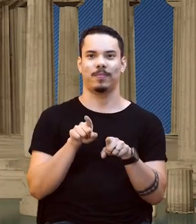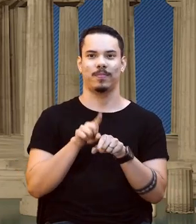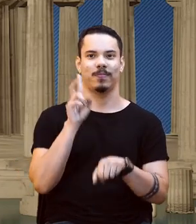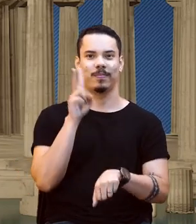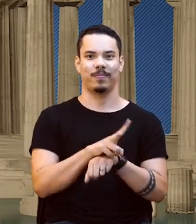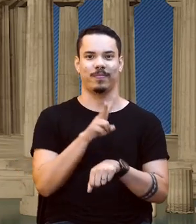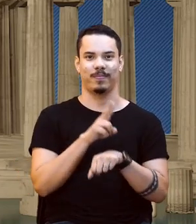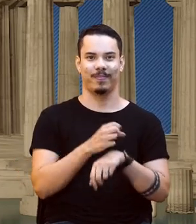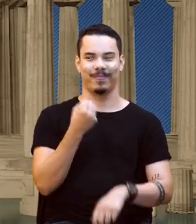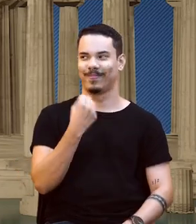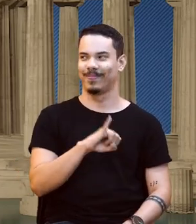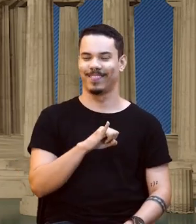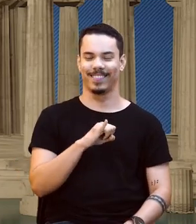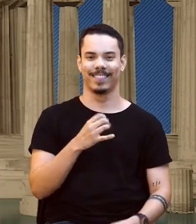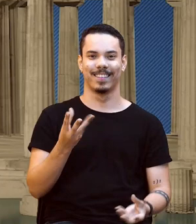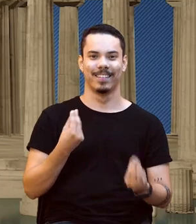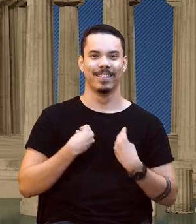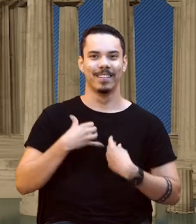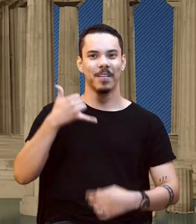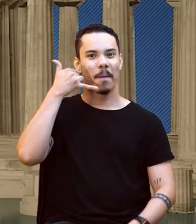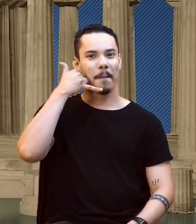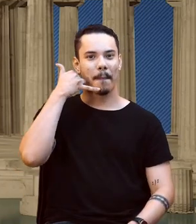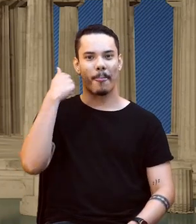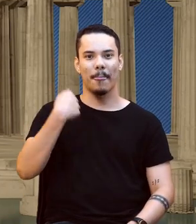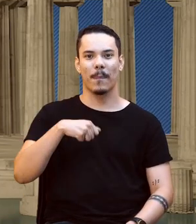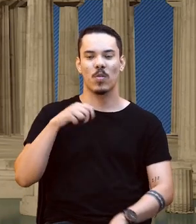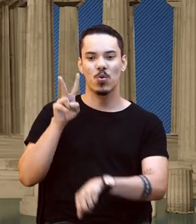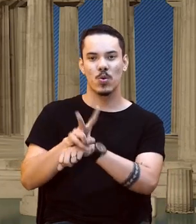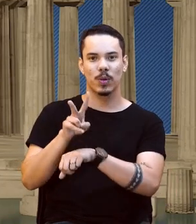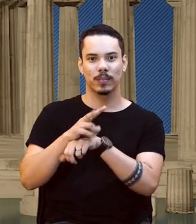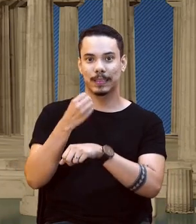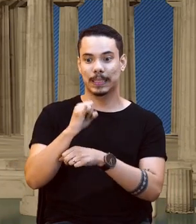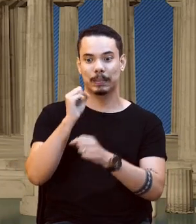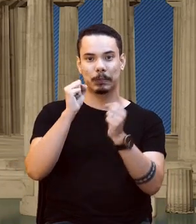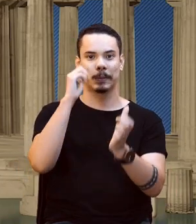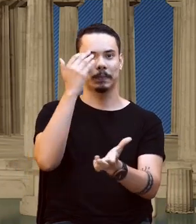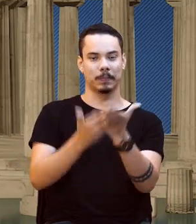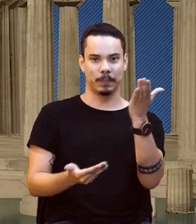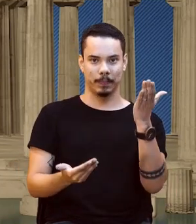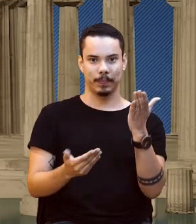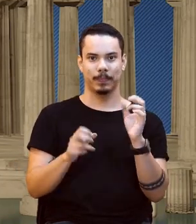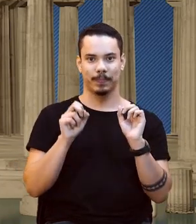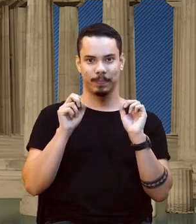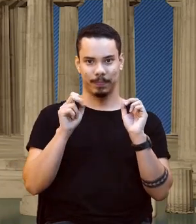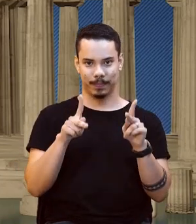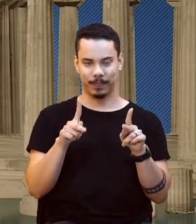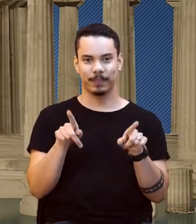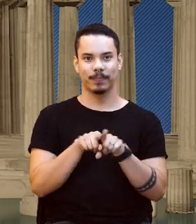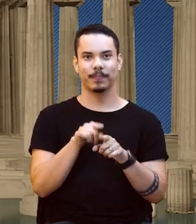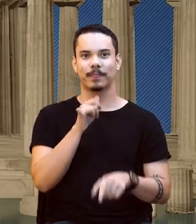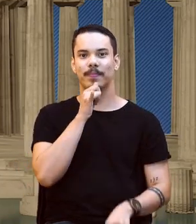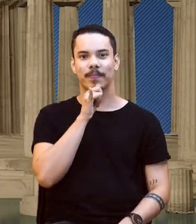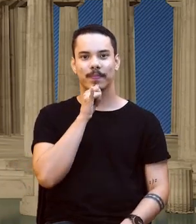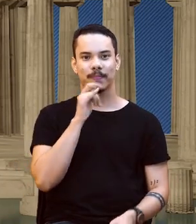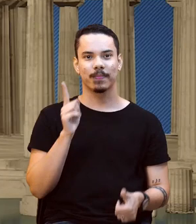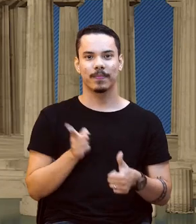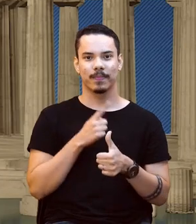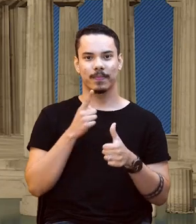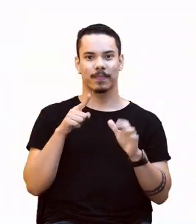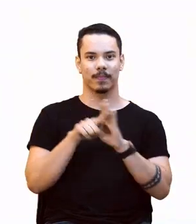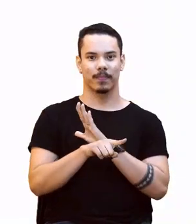ganha um aparelho celular, você tem que ter o cuidado com ele, senão vai se perder, ok? Um exemplo. Vamos lá para a primeira questão. Olha aí.